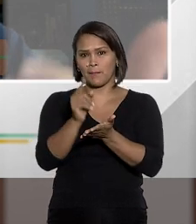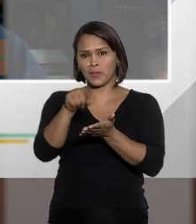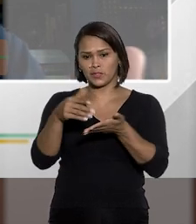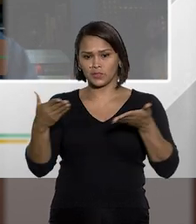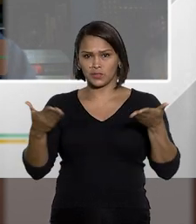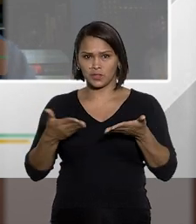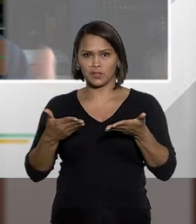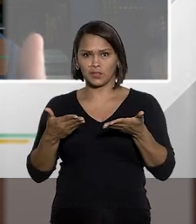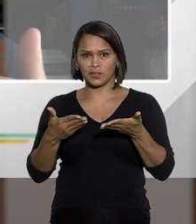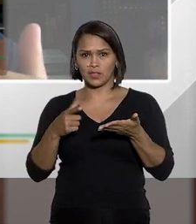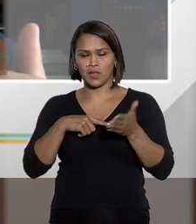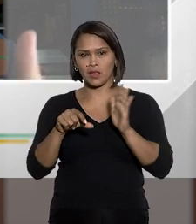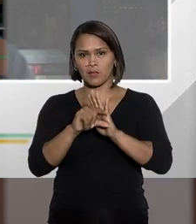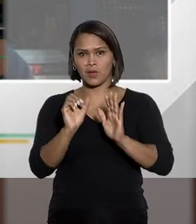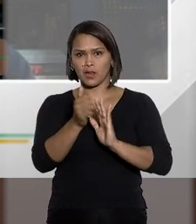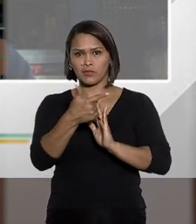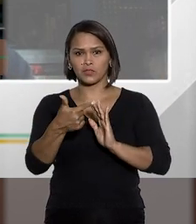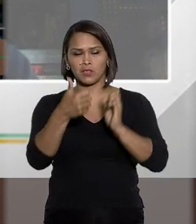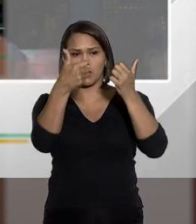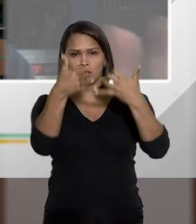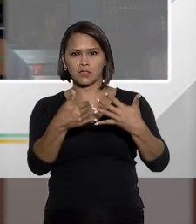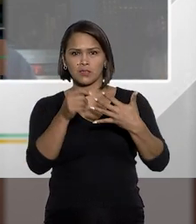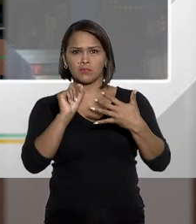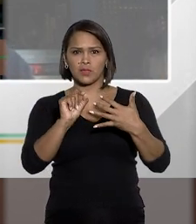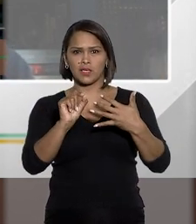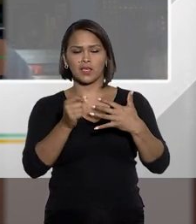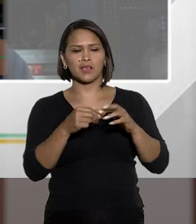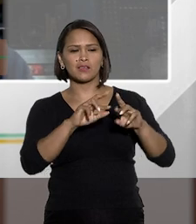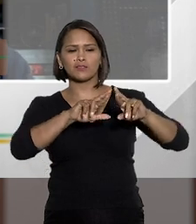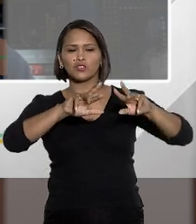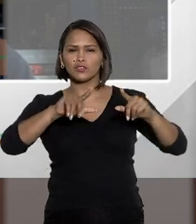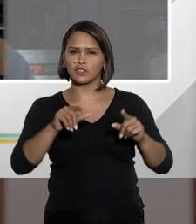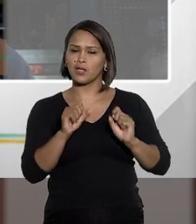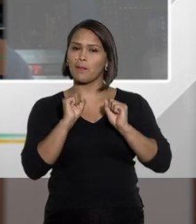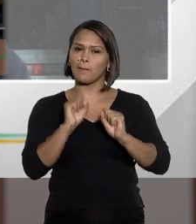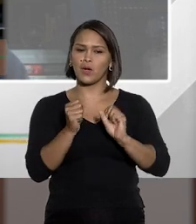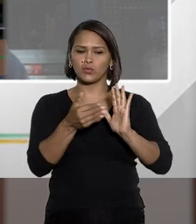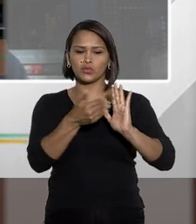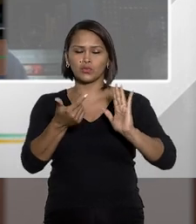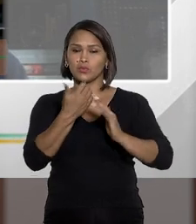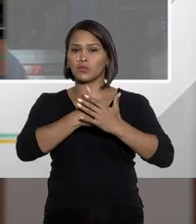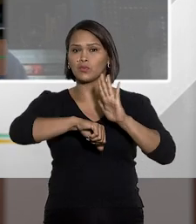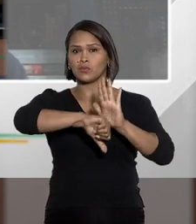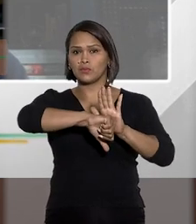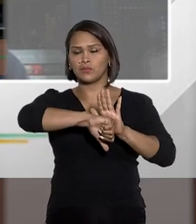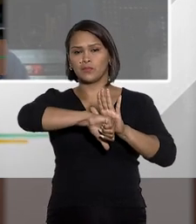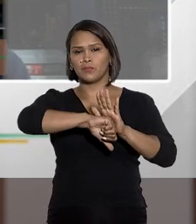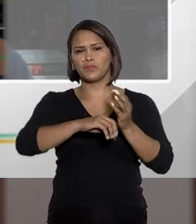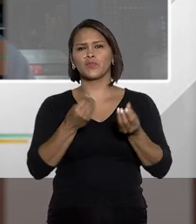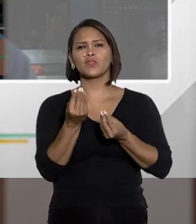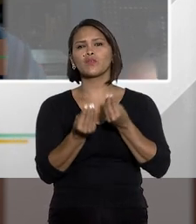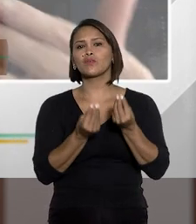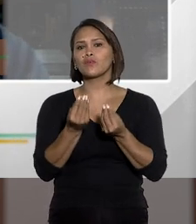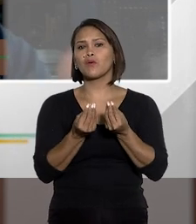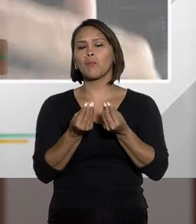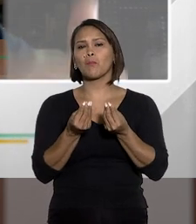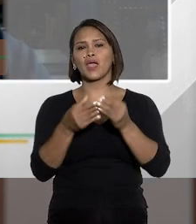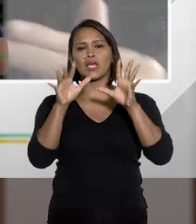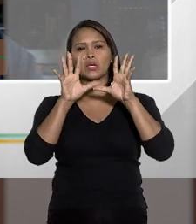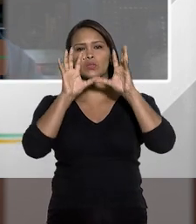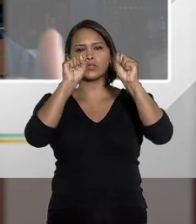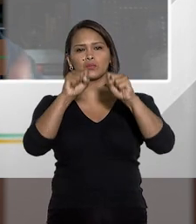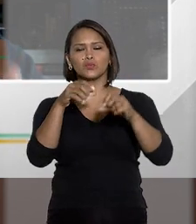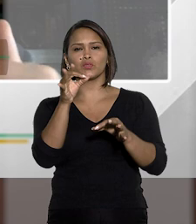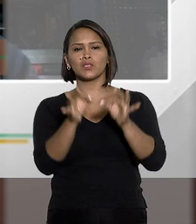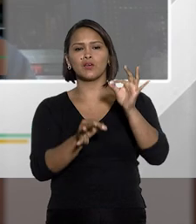A partir do momento que ele, parágrafo segundo, diz que essa divergência pode excluir o crime, como é que o